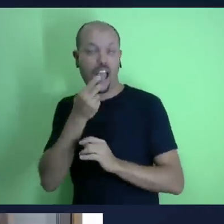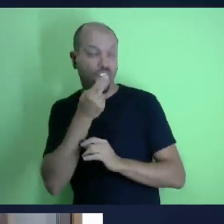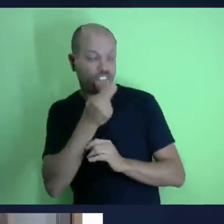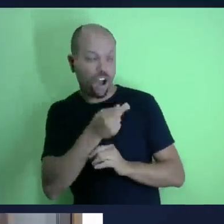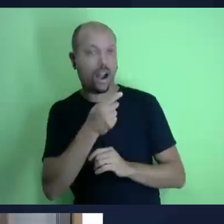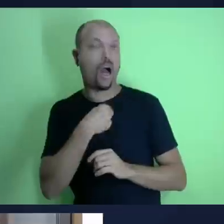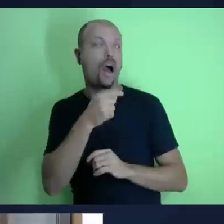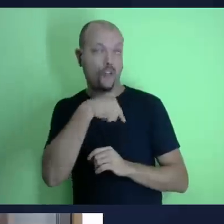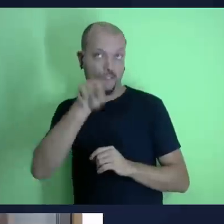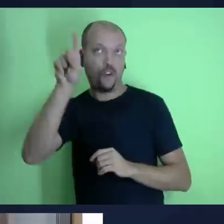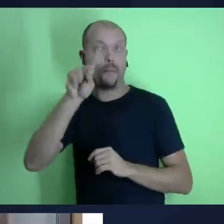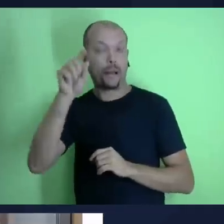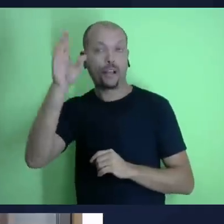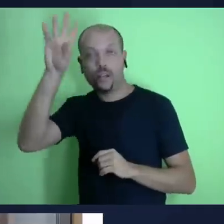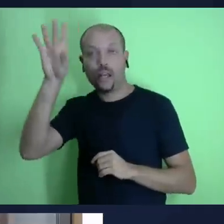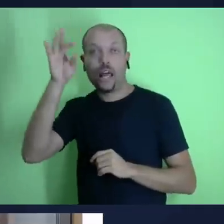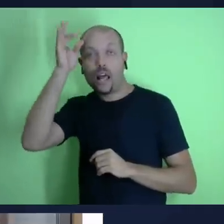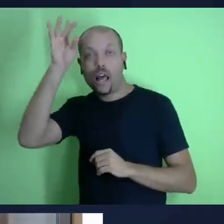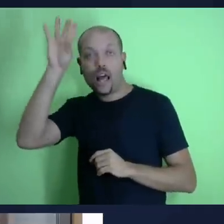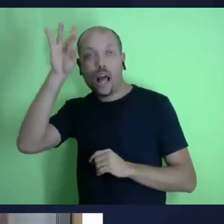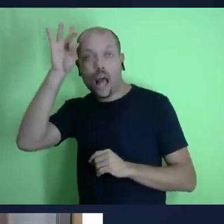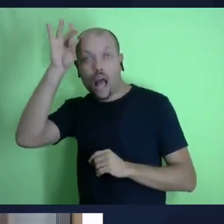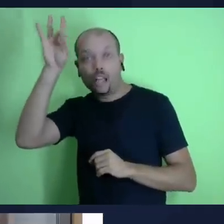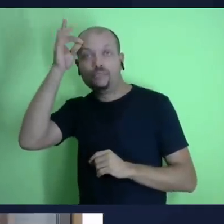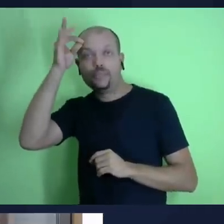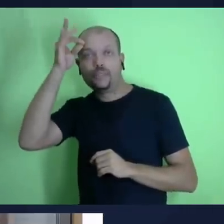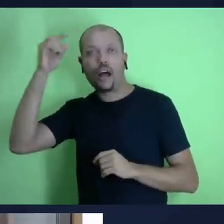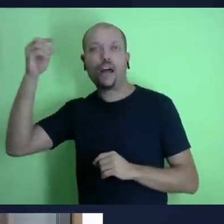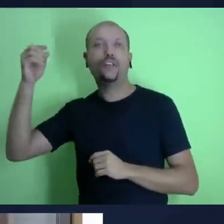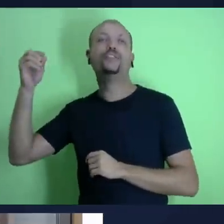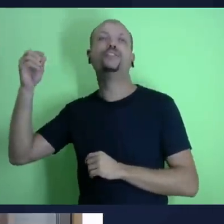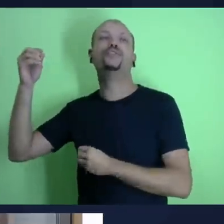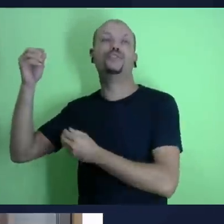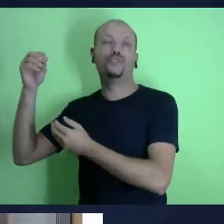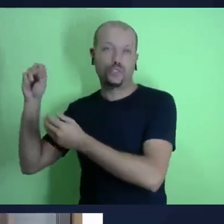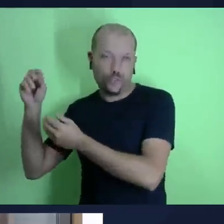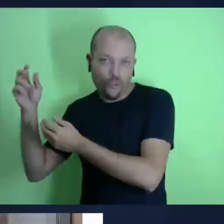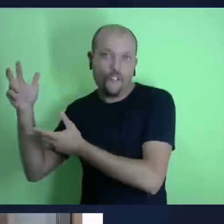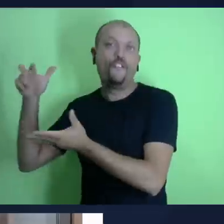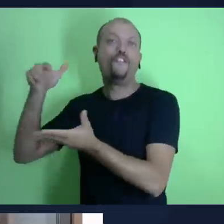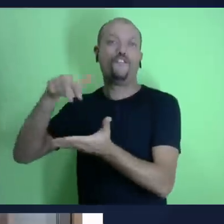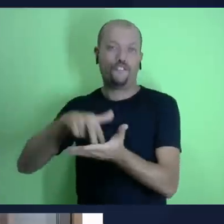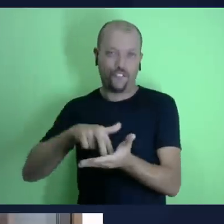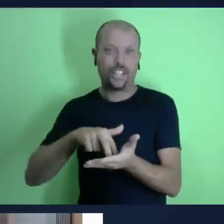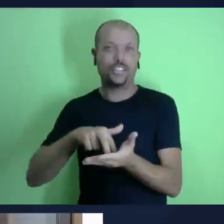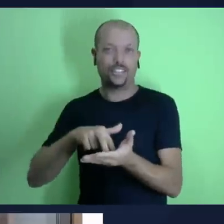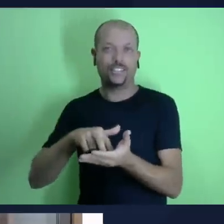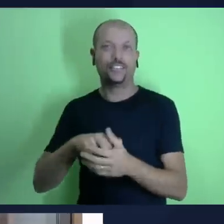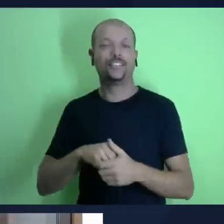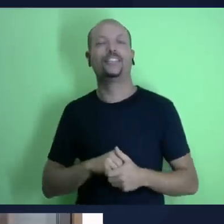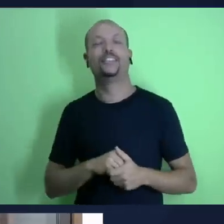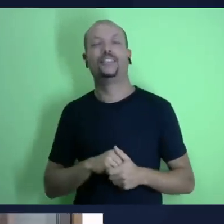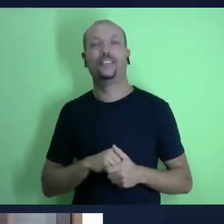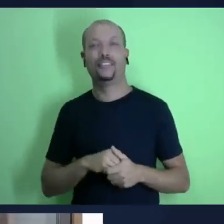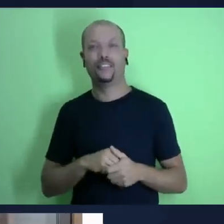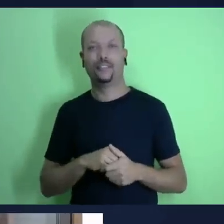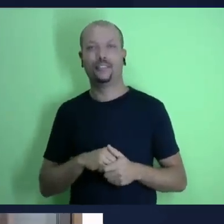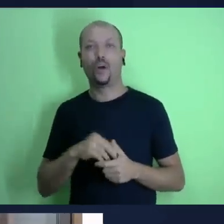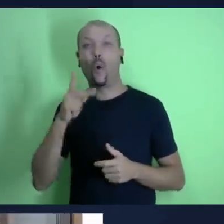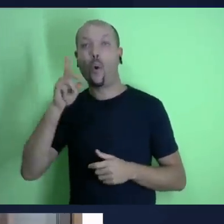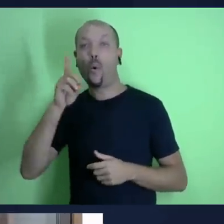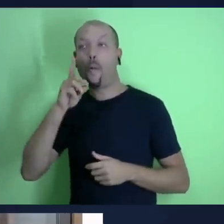como essas essa ideia apresentada no salmo vinte e três né que o senhor é o meu pastor e eu não sinto falta de nada